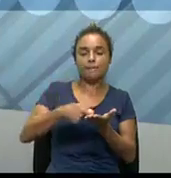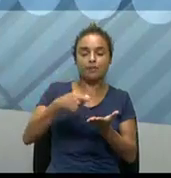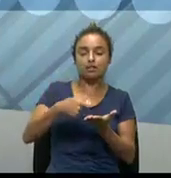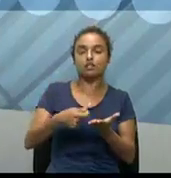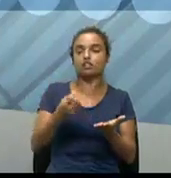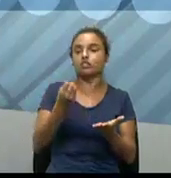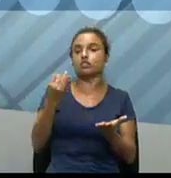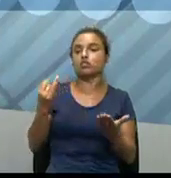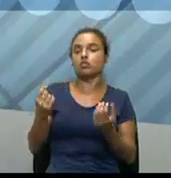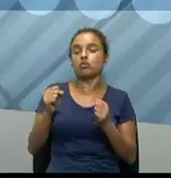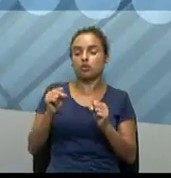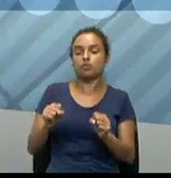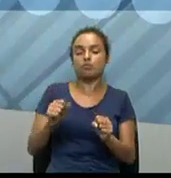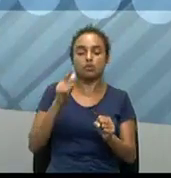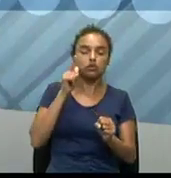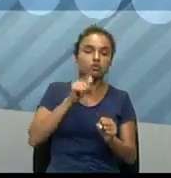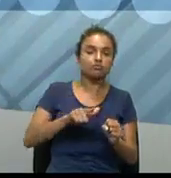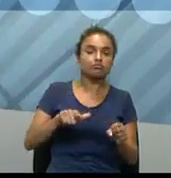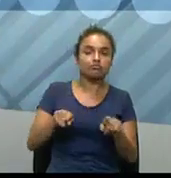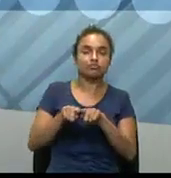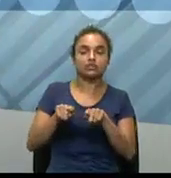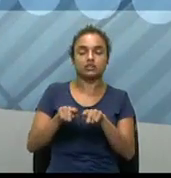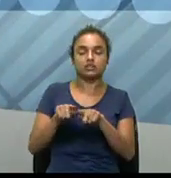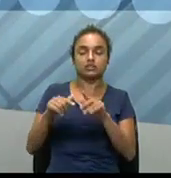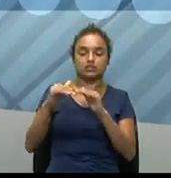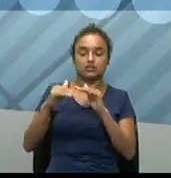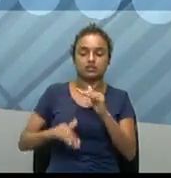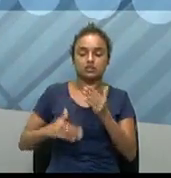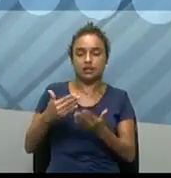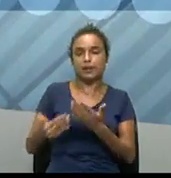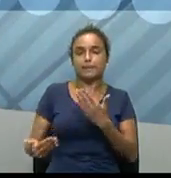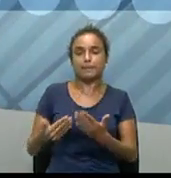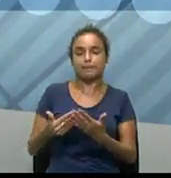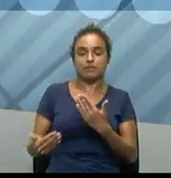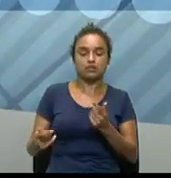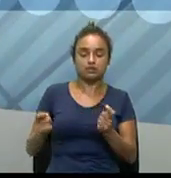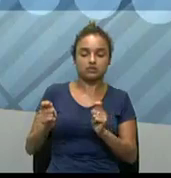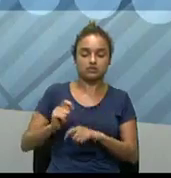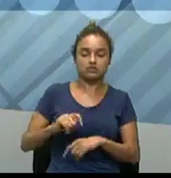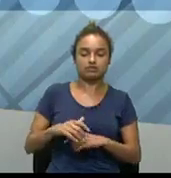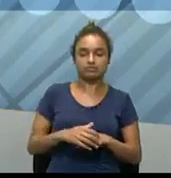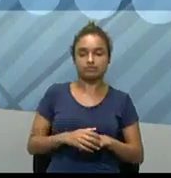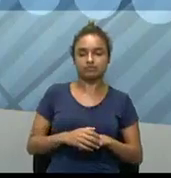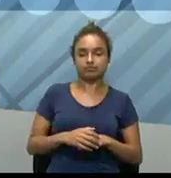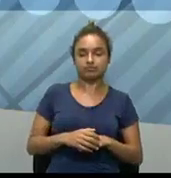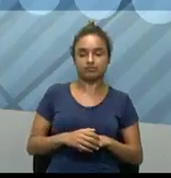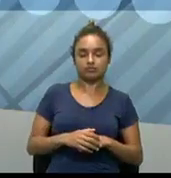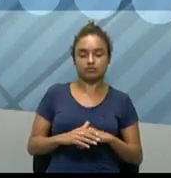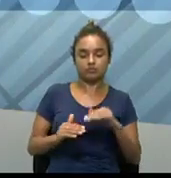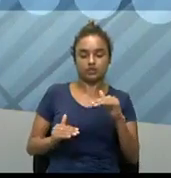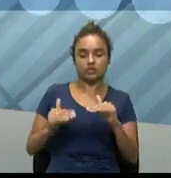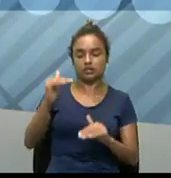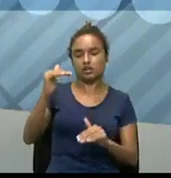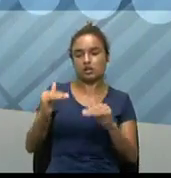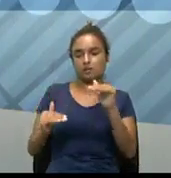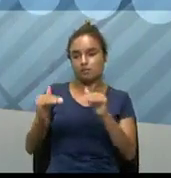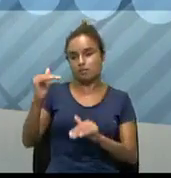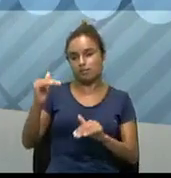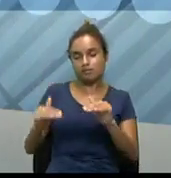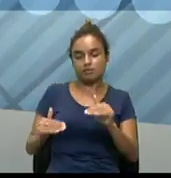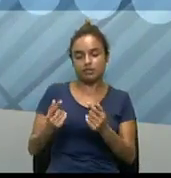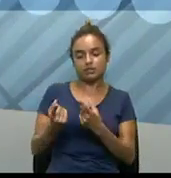De quanto ele pode tanto ganhar, mas a perda também, né? Então, é na questão da instabilidade desta